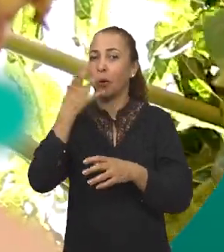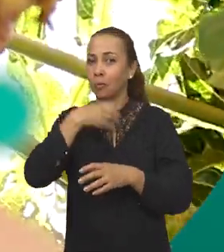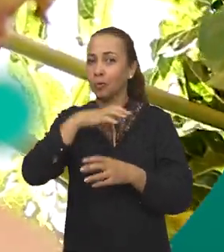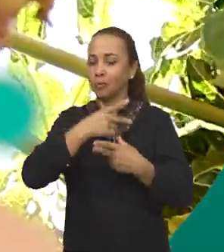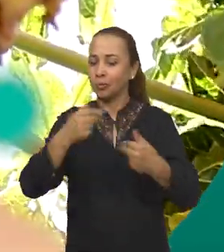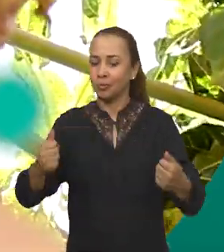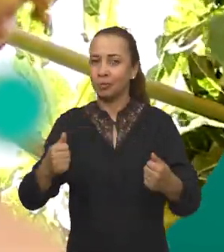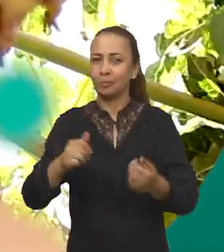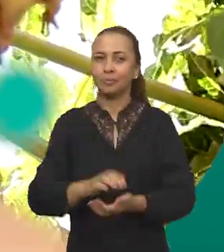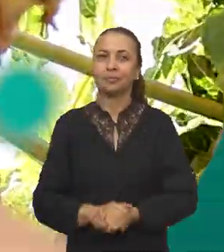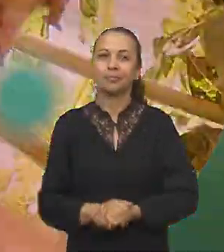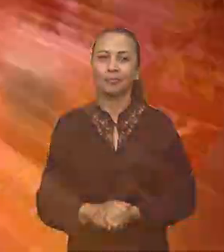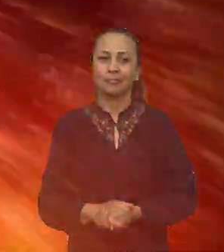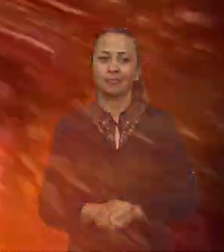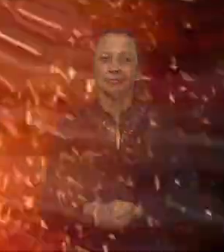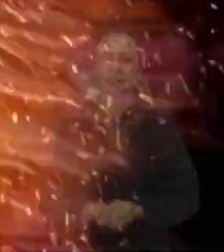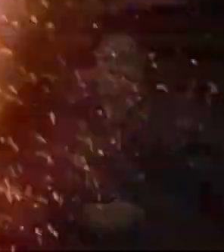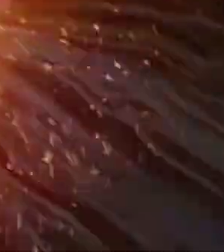frutas e verduras.